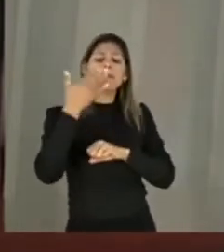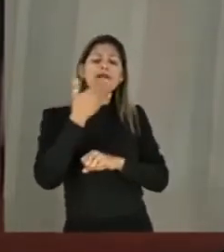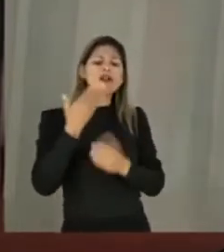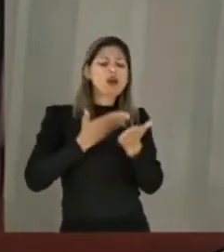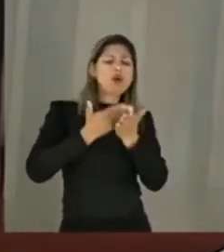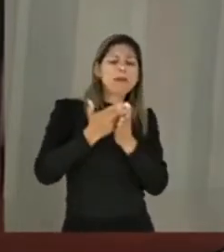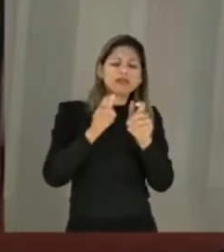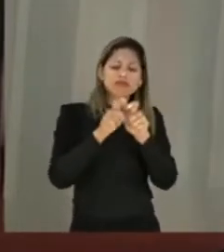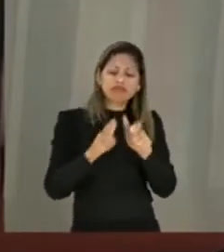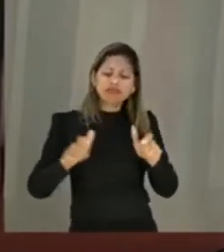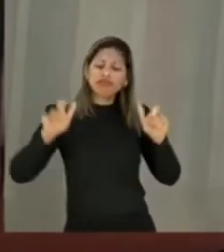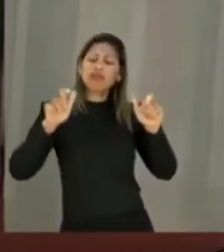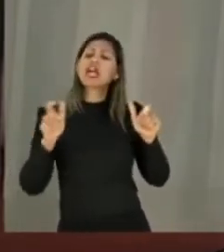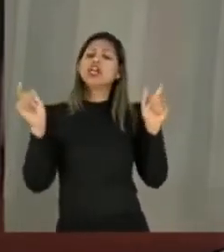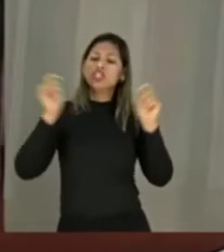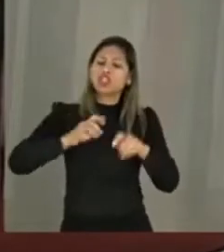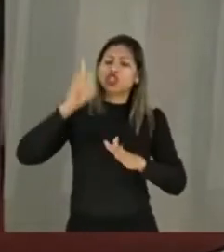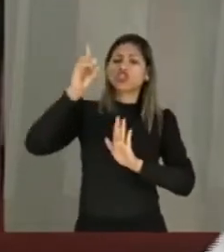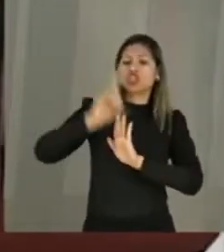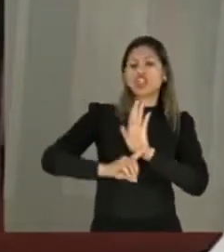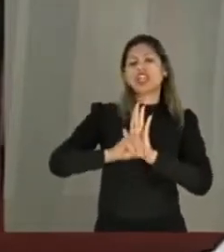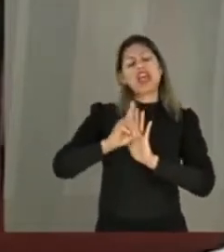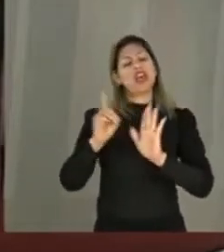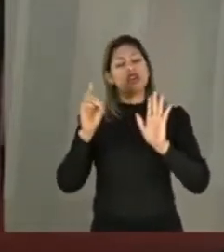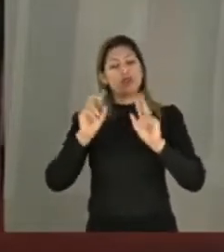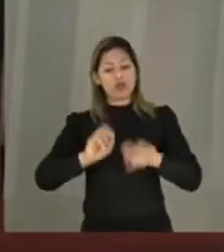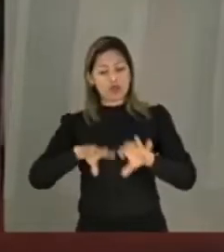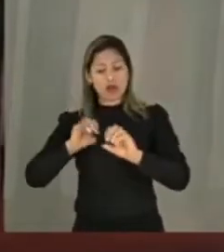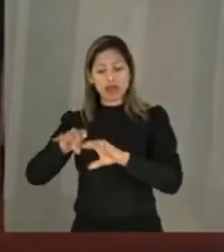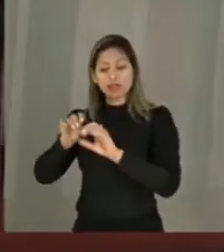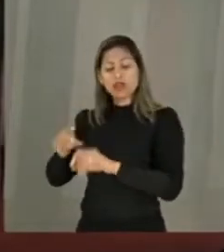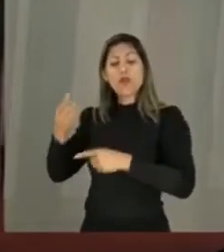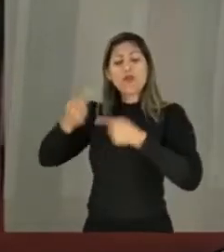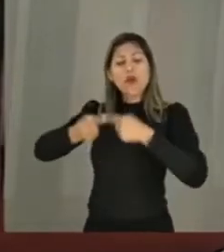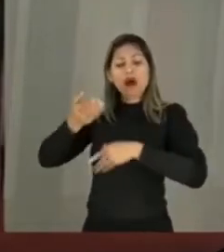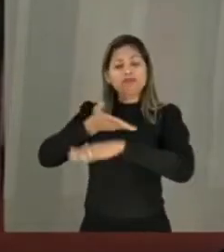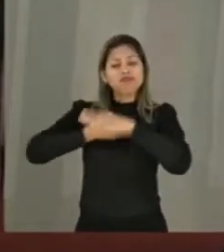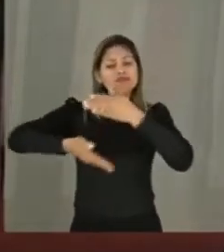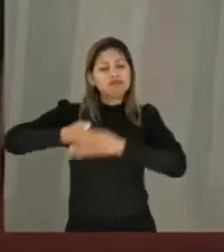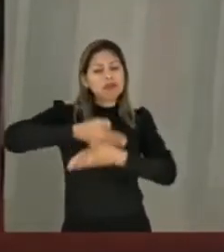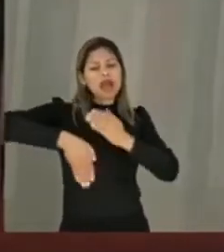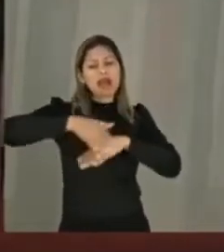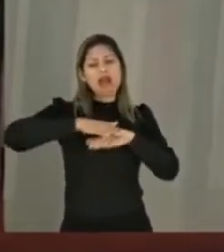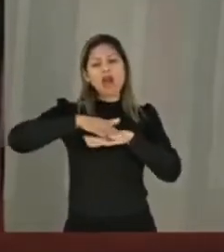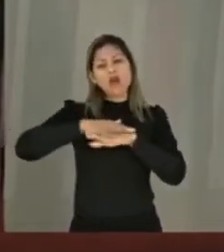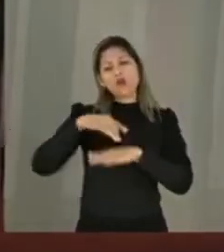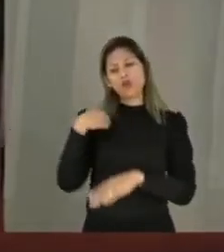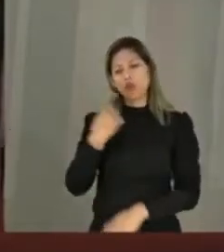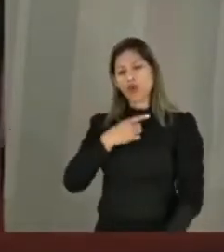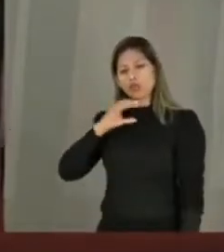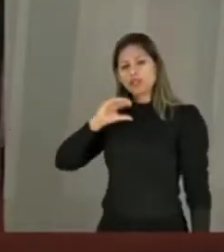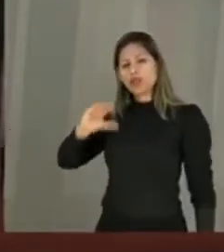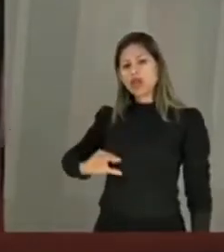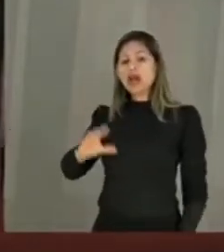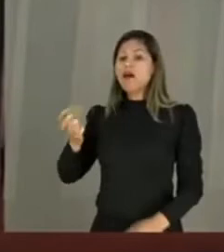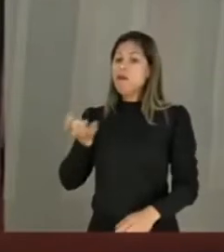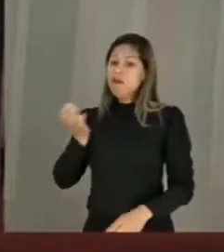em ampliação do direito à educação em uma conversa que não excluirá o sujeito que queremos que seja o educado.